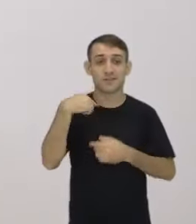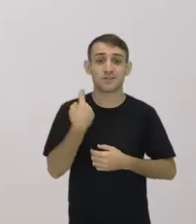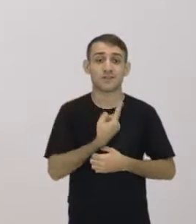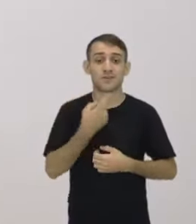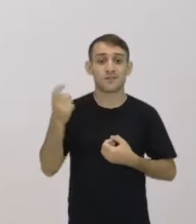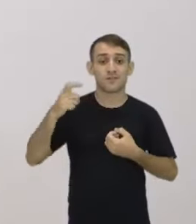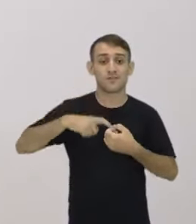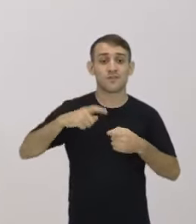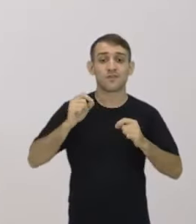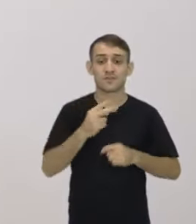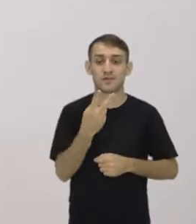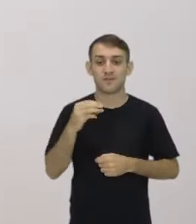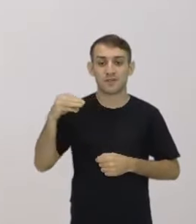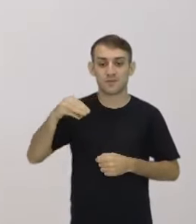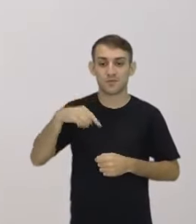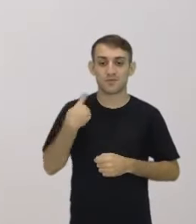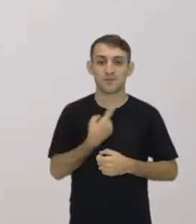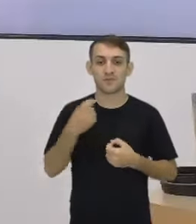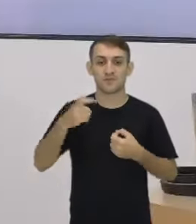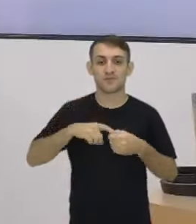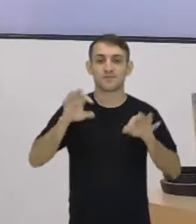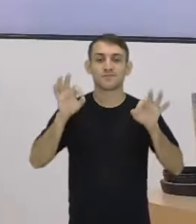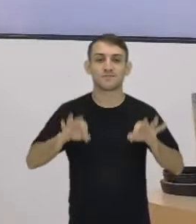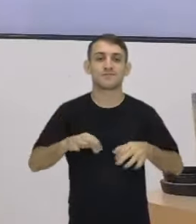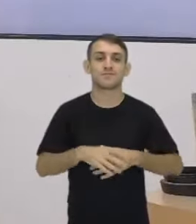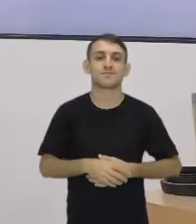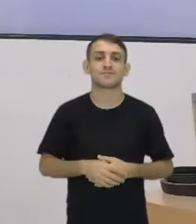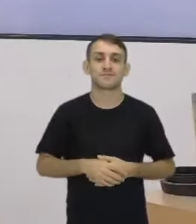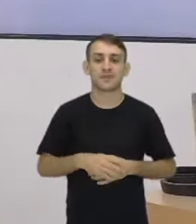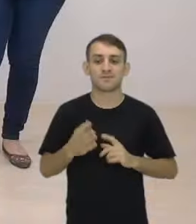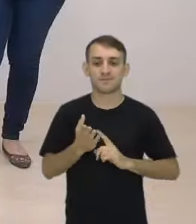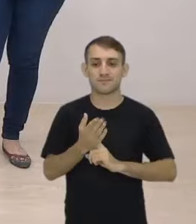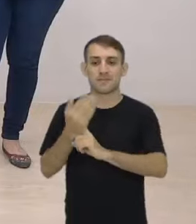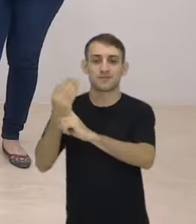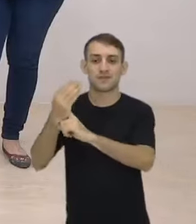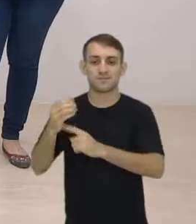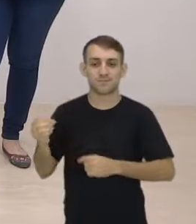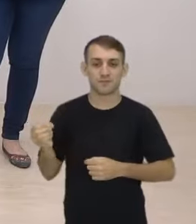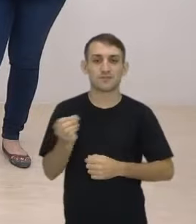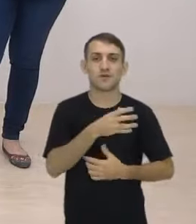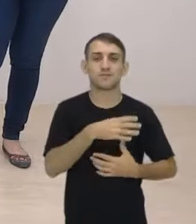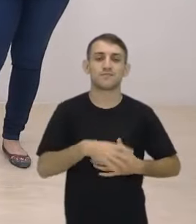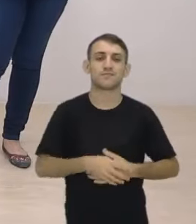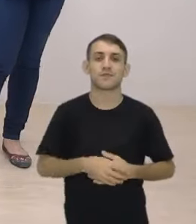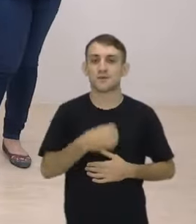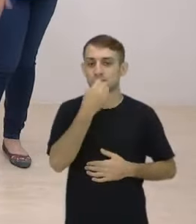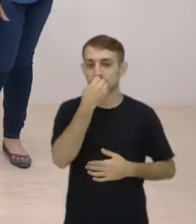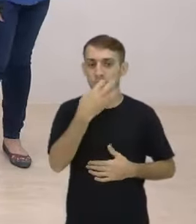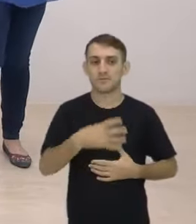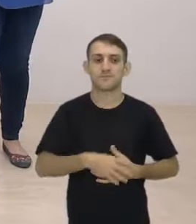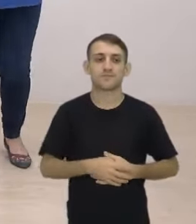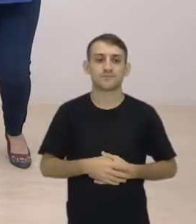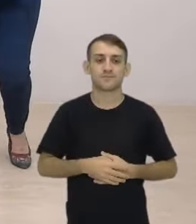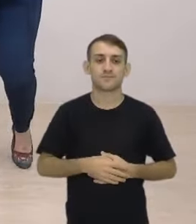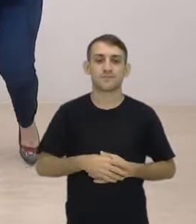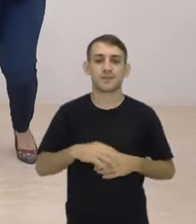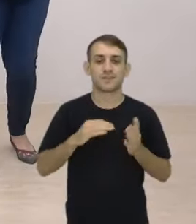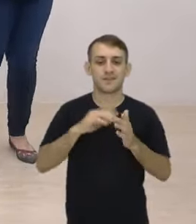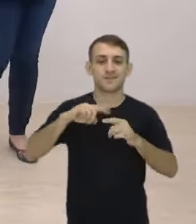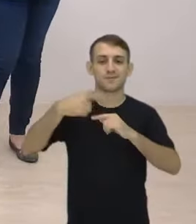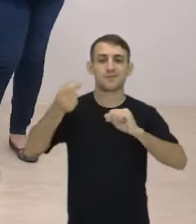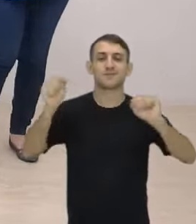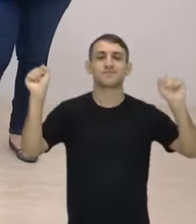volta daqui a 20 minutinhos. Em tecnologia. E inovação. Exato. Boa. Tchau,